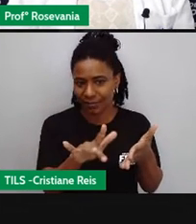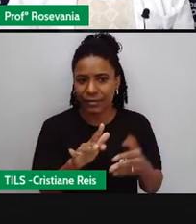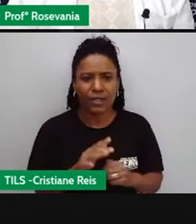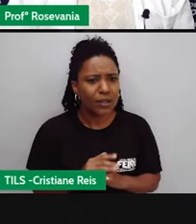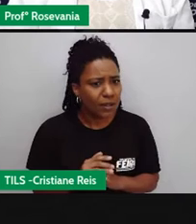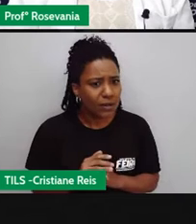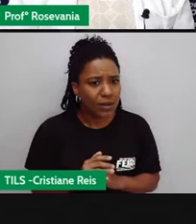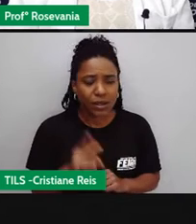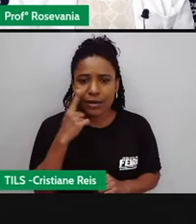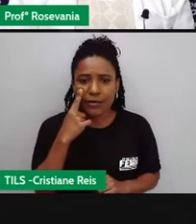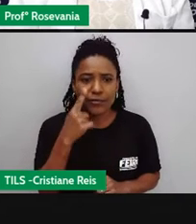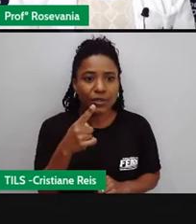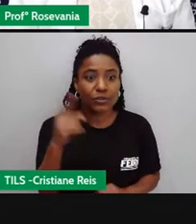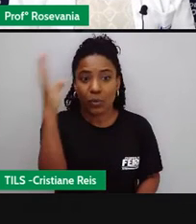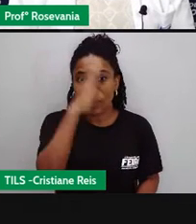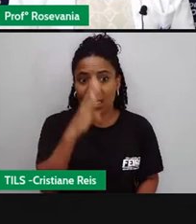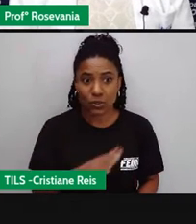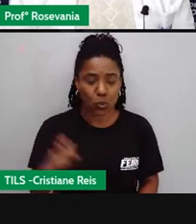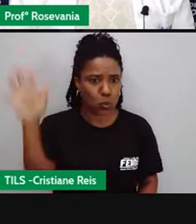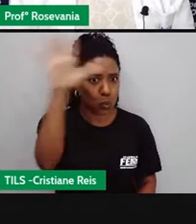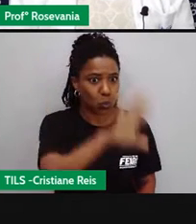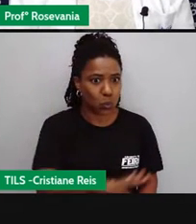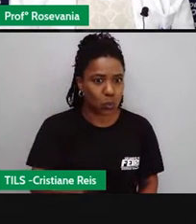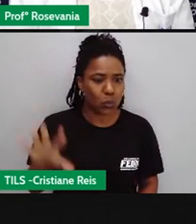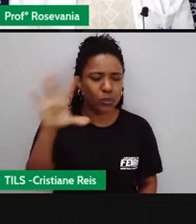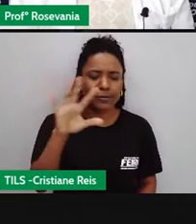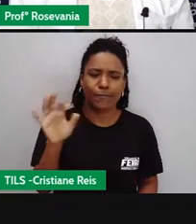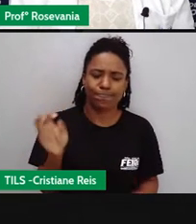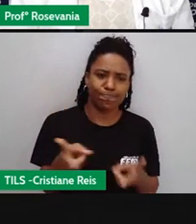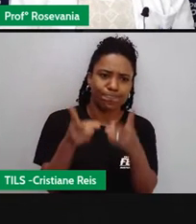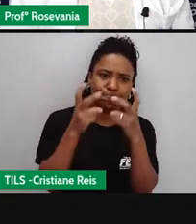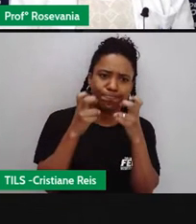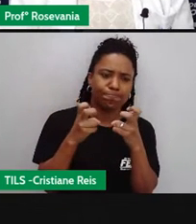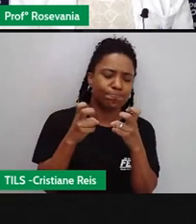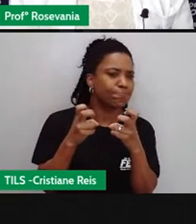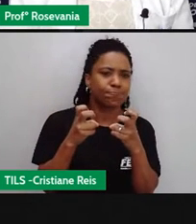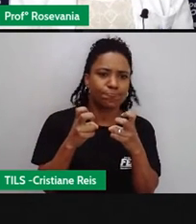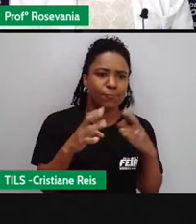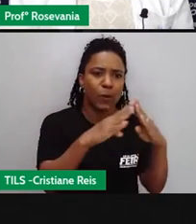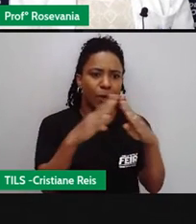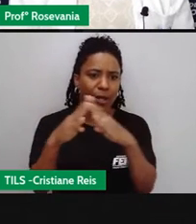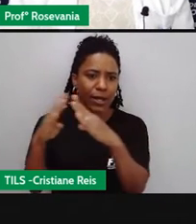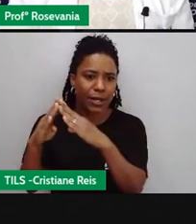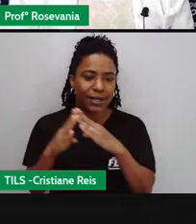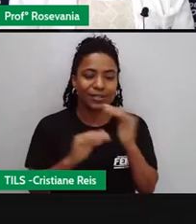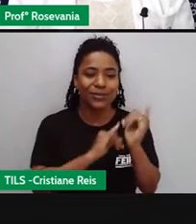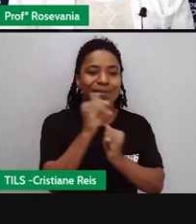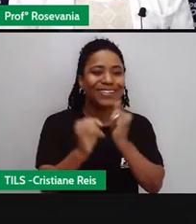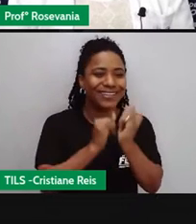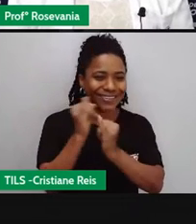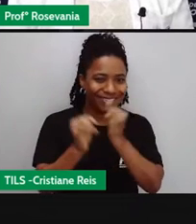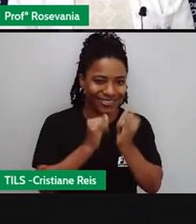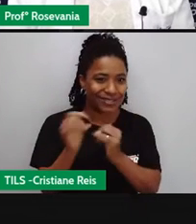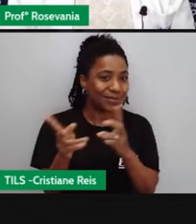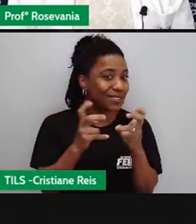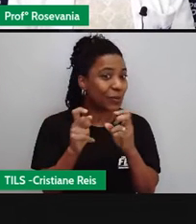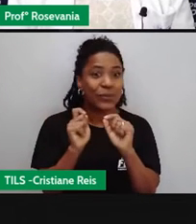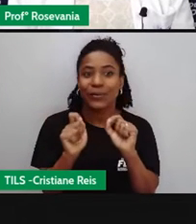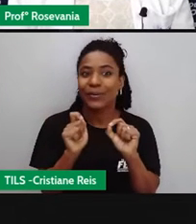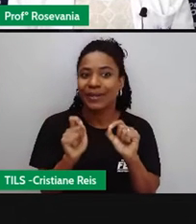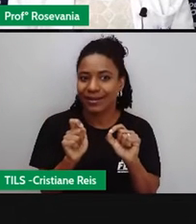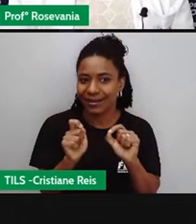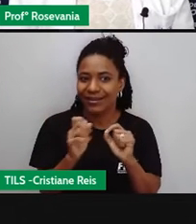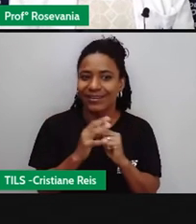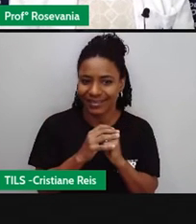olho no Brasil, de modo geral, o que que eu percebo, né, sobre os domicílios com acesso à internet segundo os equipamentos? Que